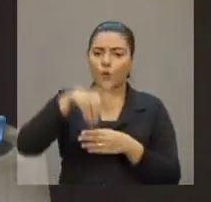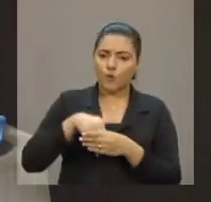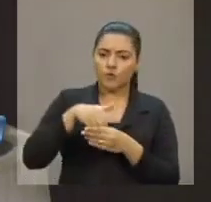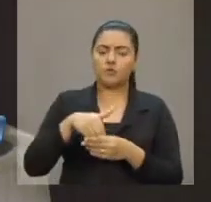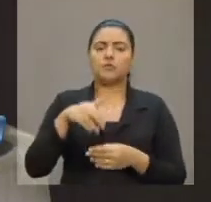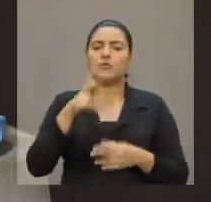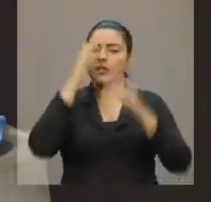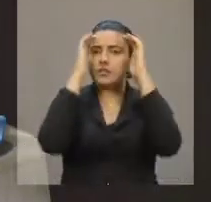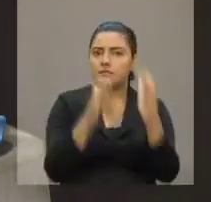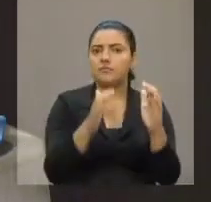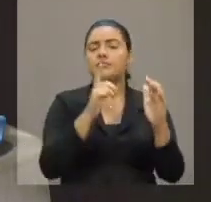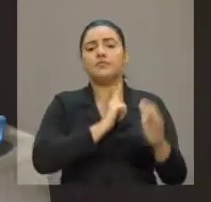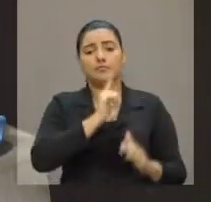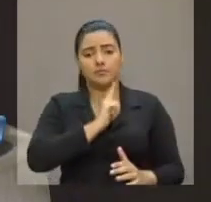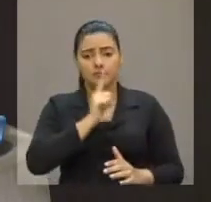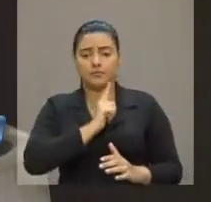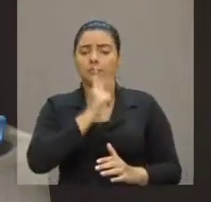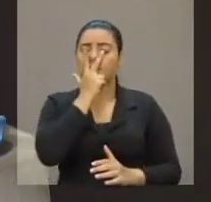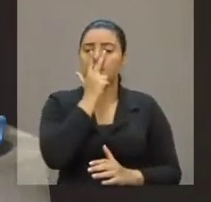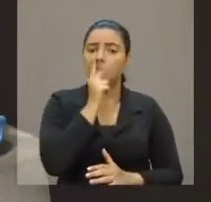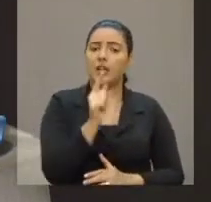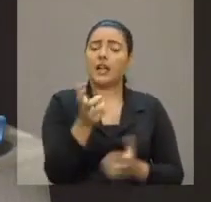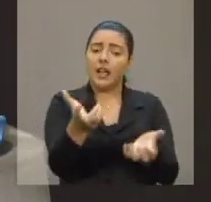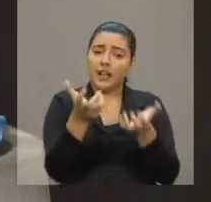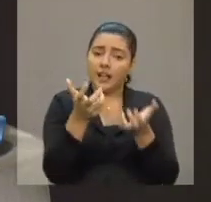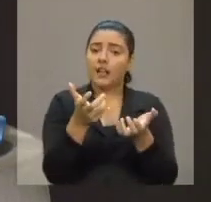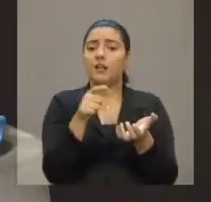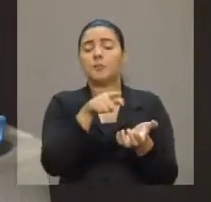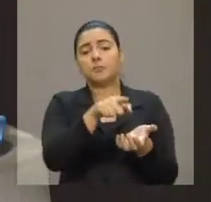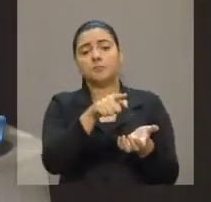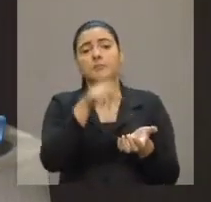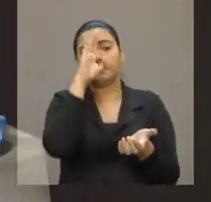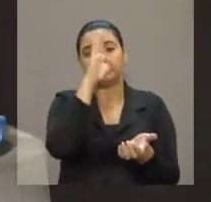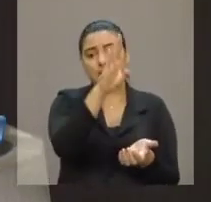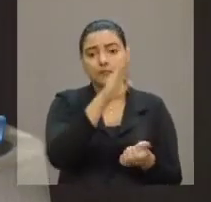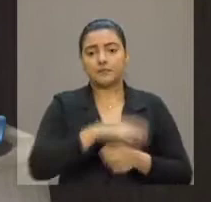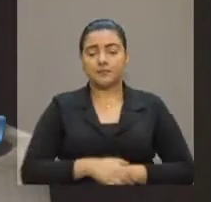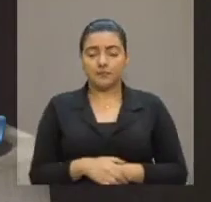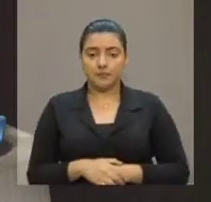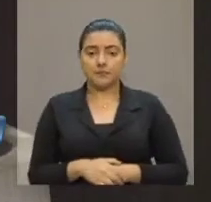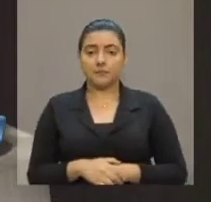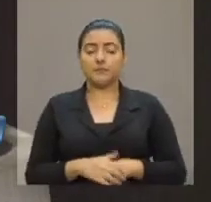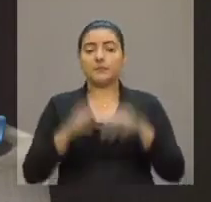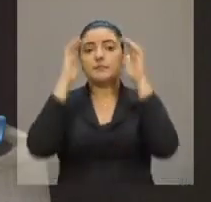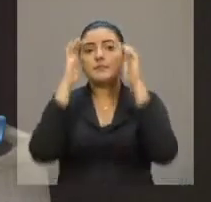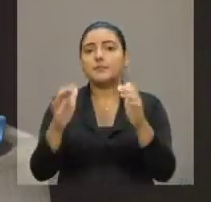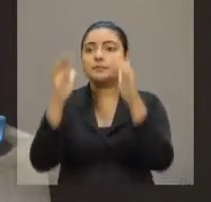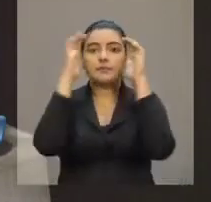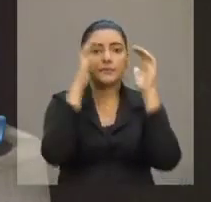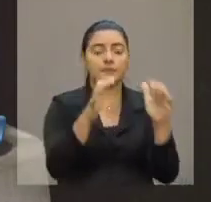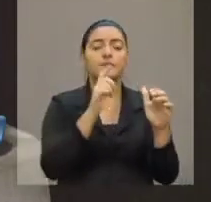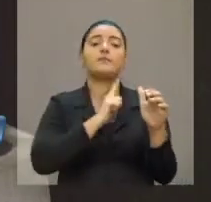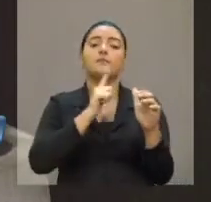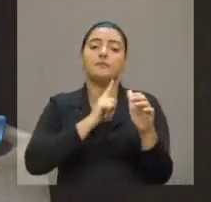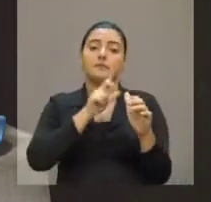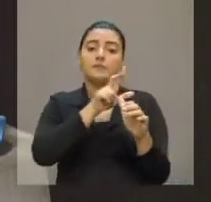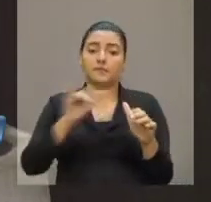respeito à democracia, todos aqueles que primamos pelo respeito democrático,